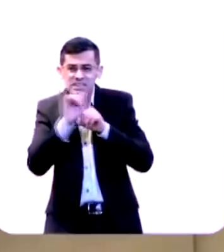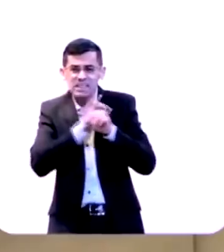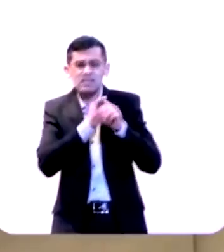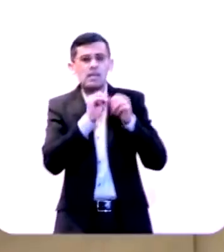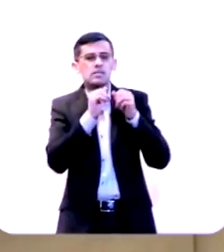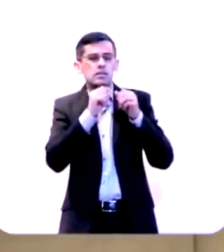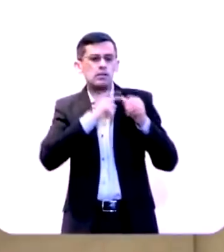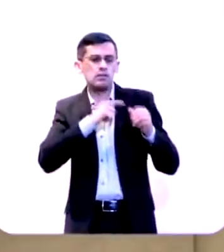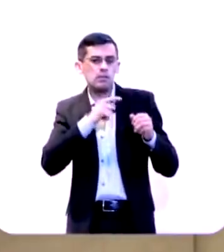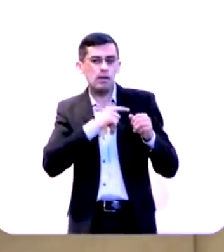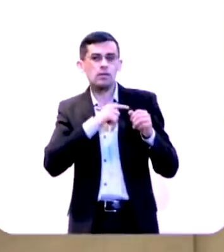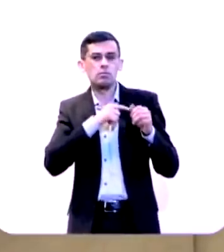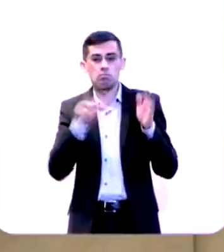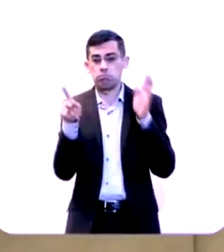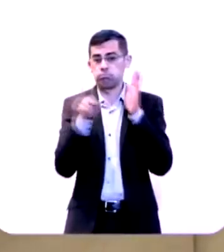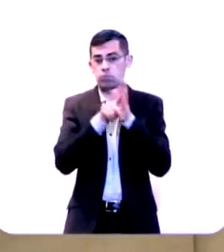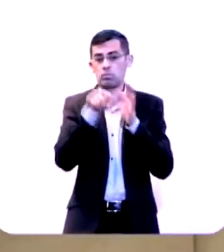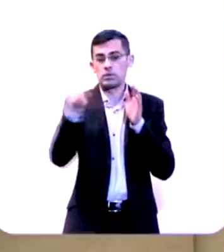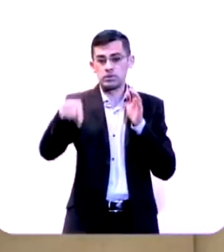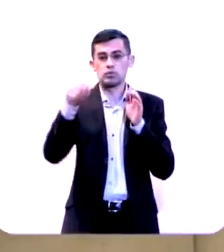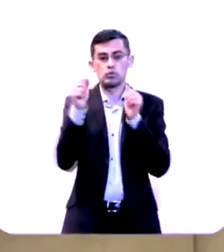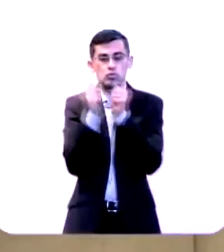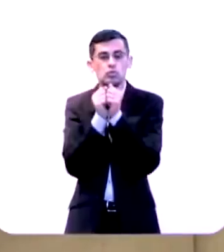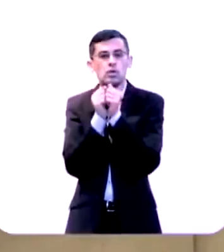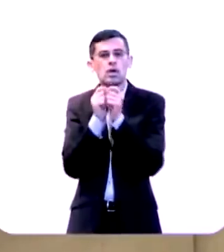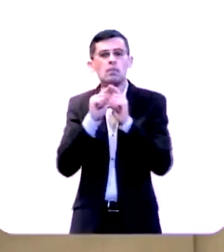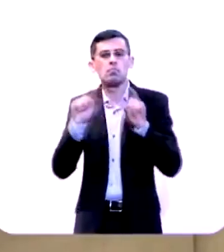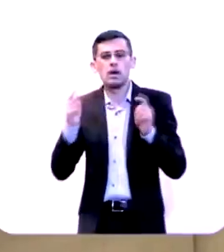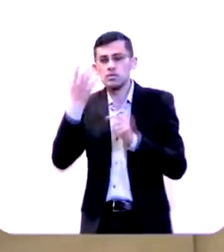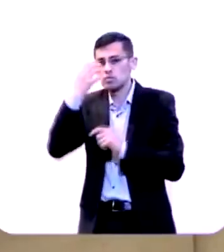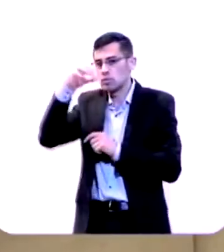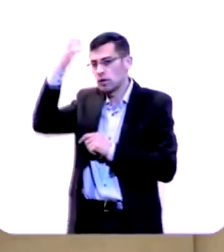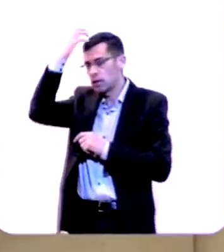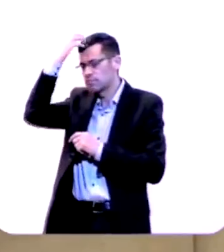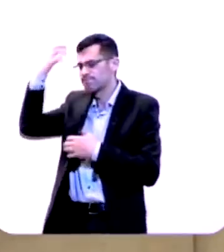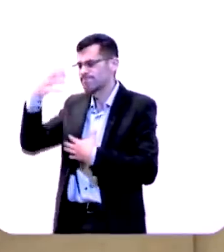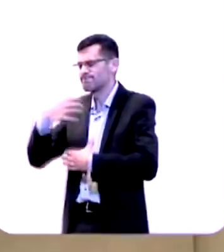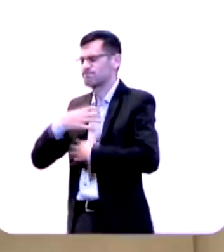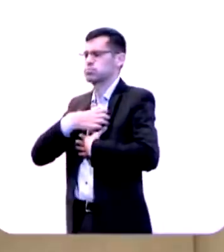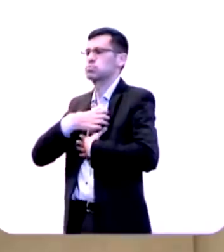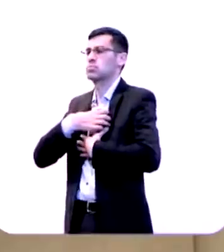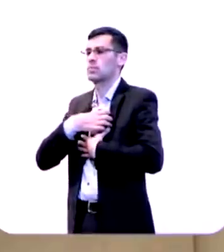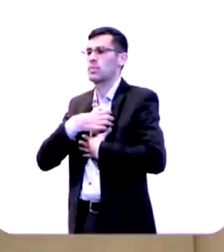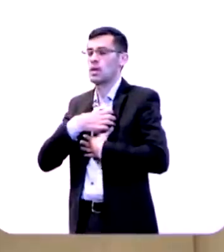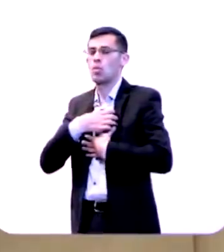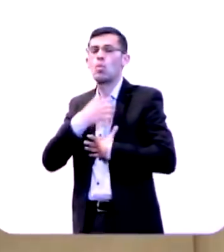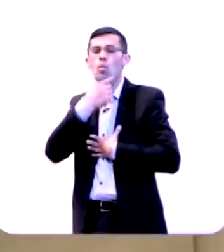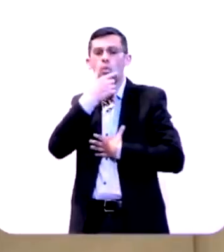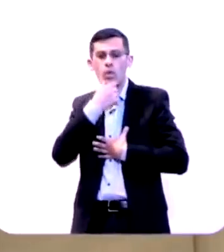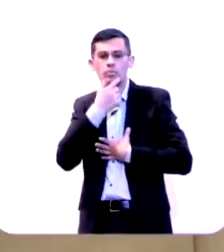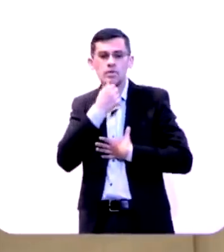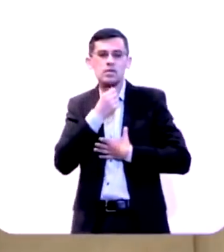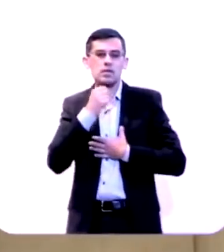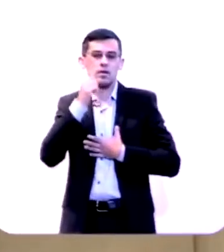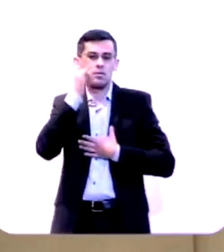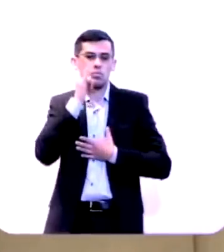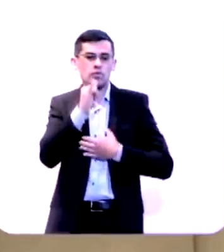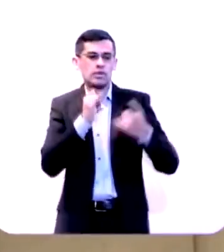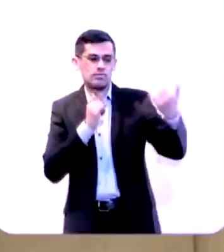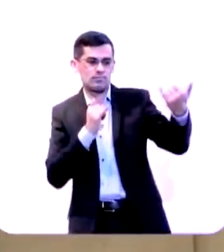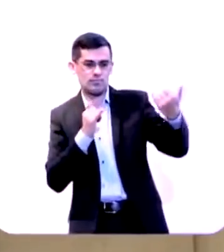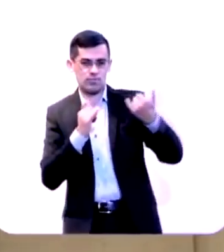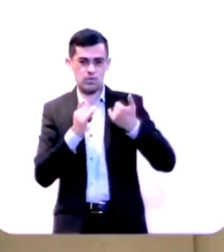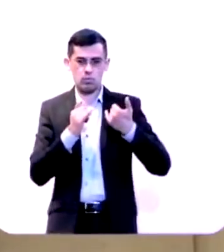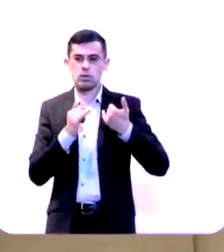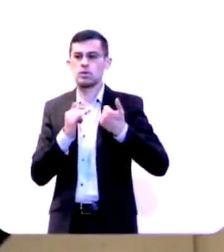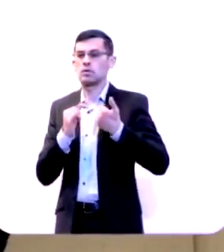diante dele do lado de fora das muralhas e ele ouviu a palavra do profeta o Senhor fez um